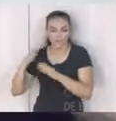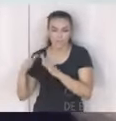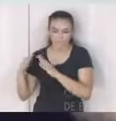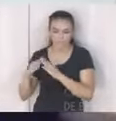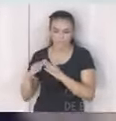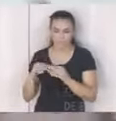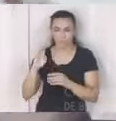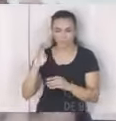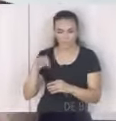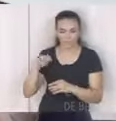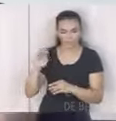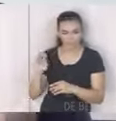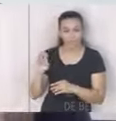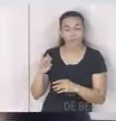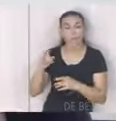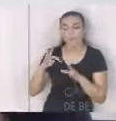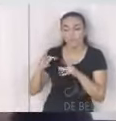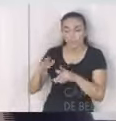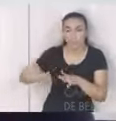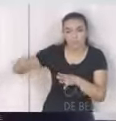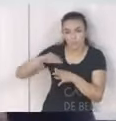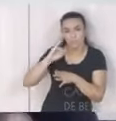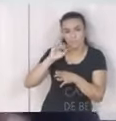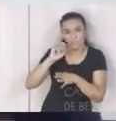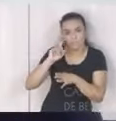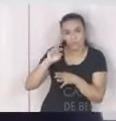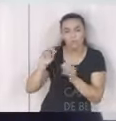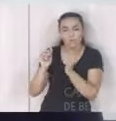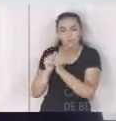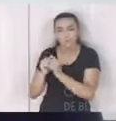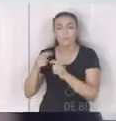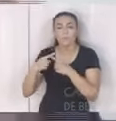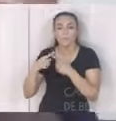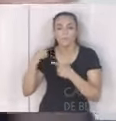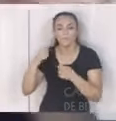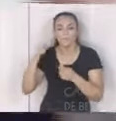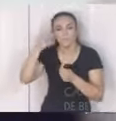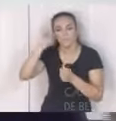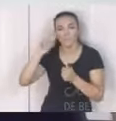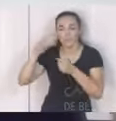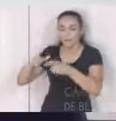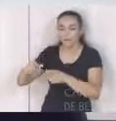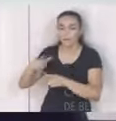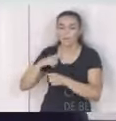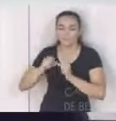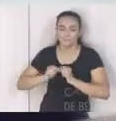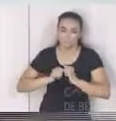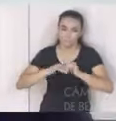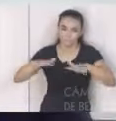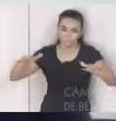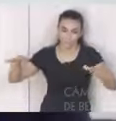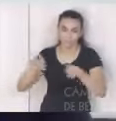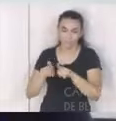toda a área do Isidoro de modo que também impeça que aquela ocupação transborde para as outras áreas né